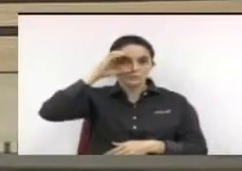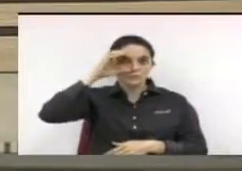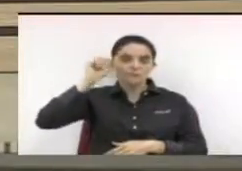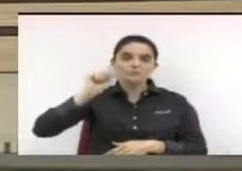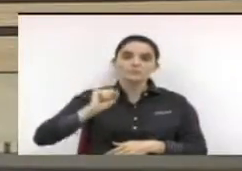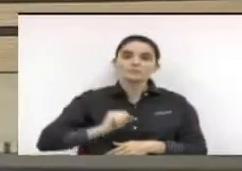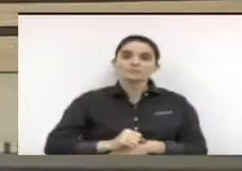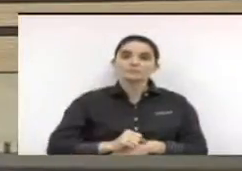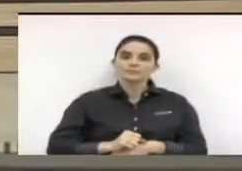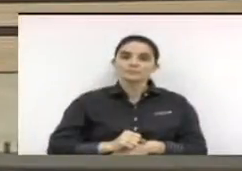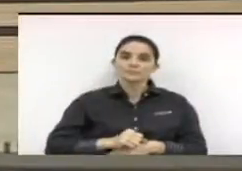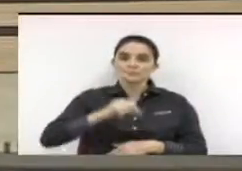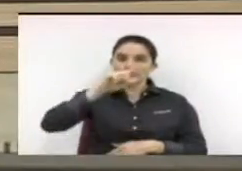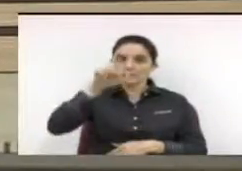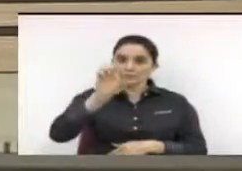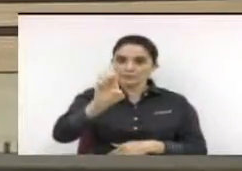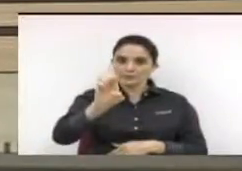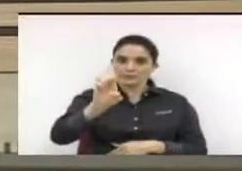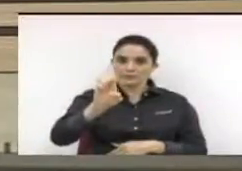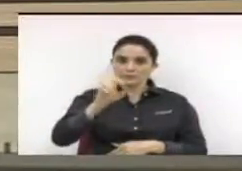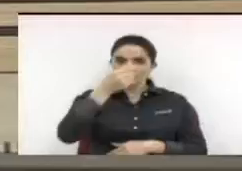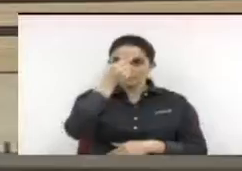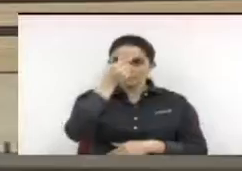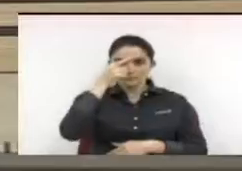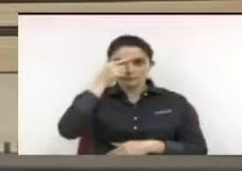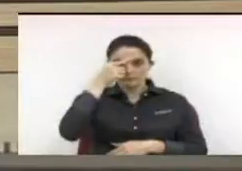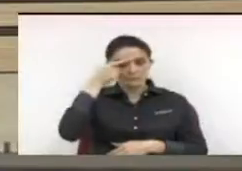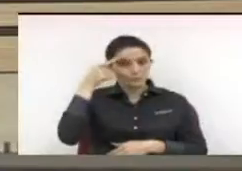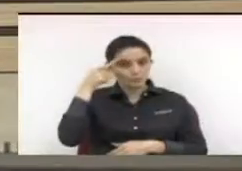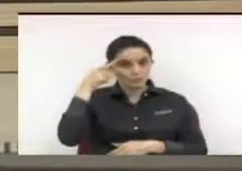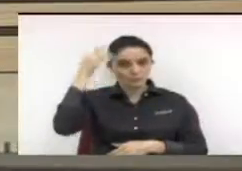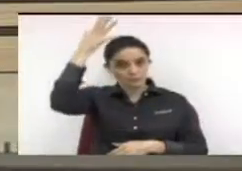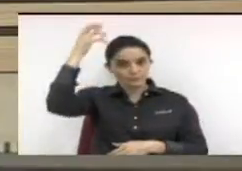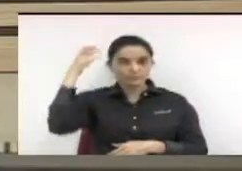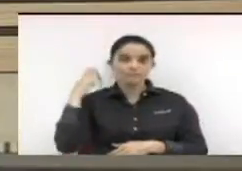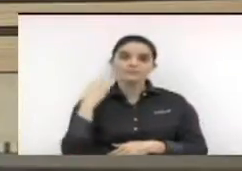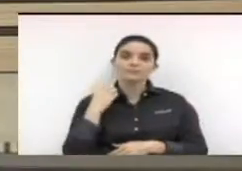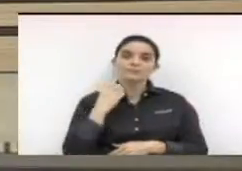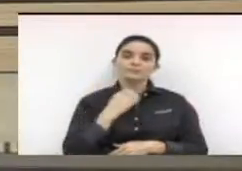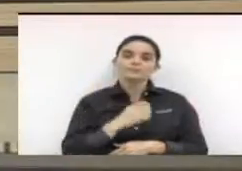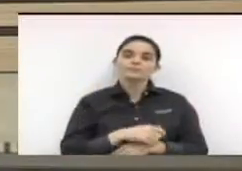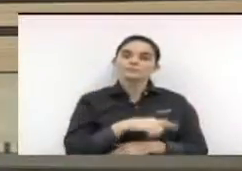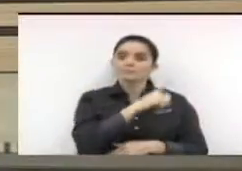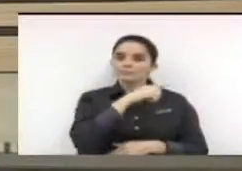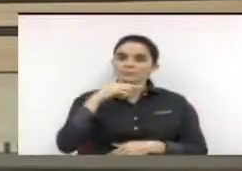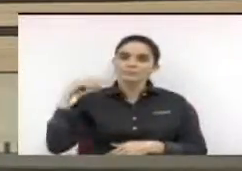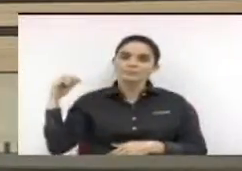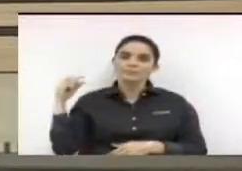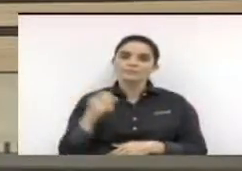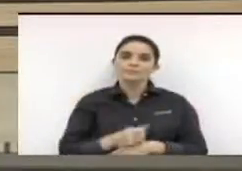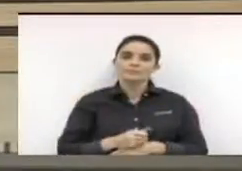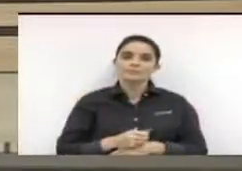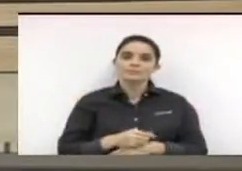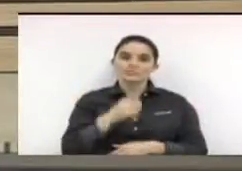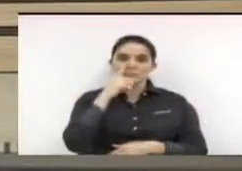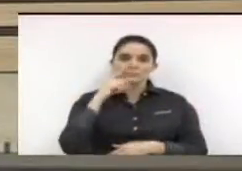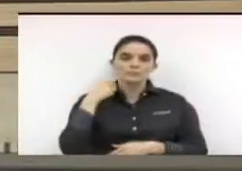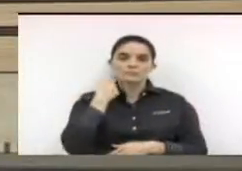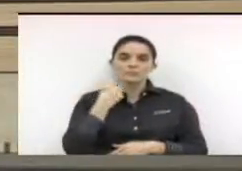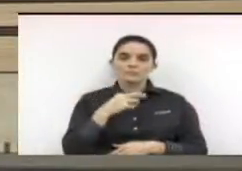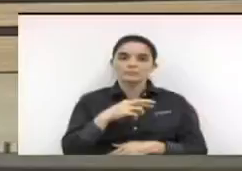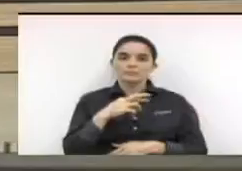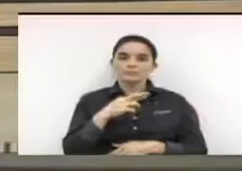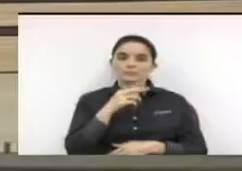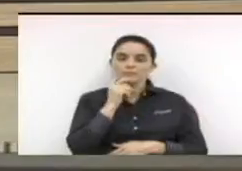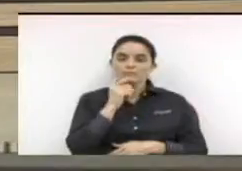José Roberto Bernardo Júlio César Pereira dos Santos Lucinês Aparecida Bogo Doutora Mayra Newton Santos